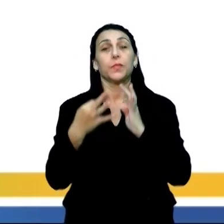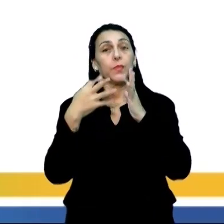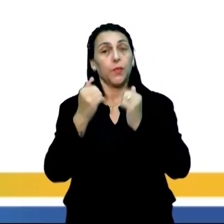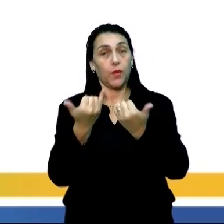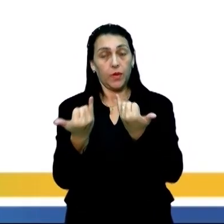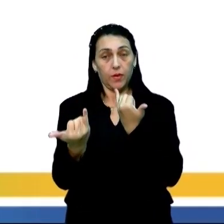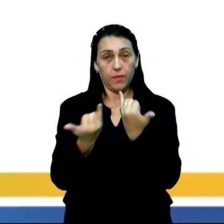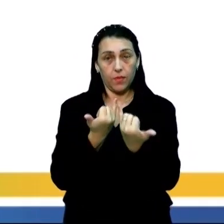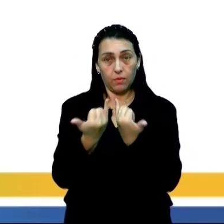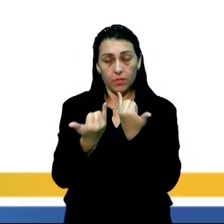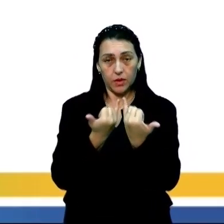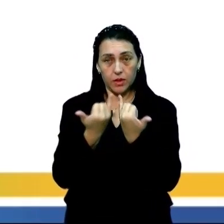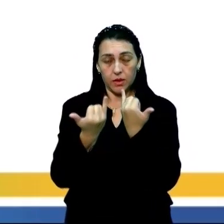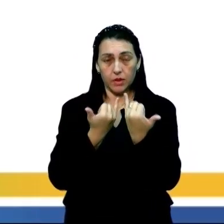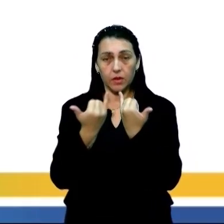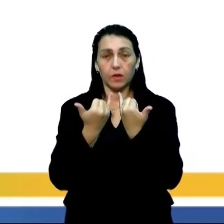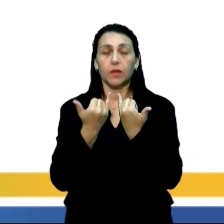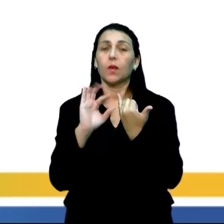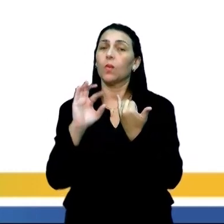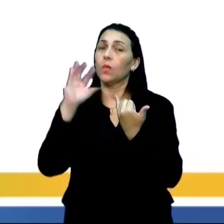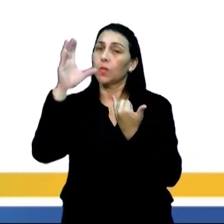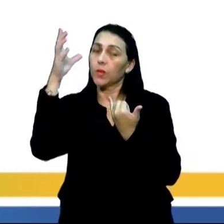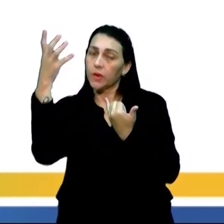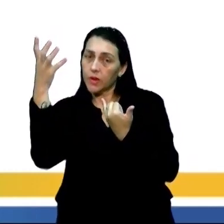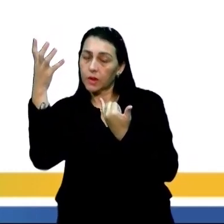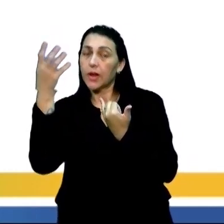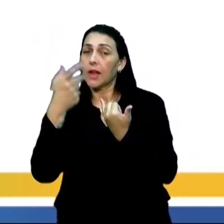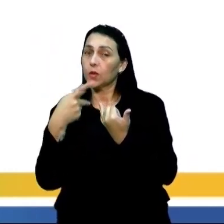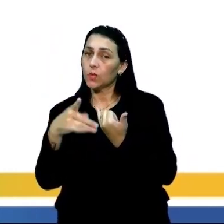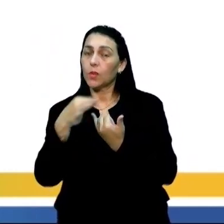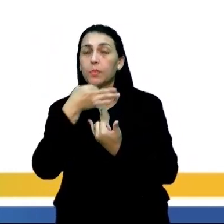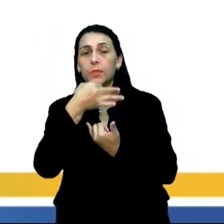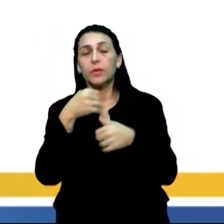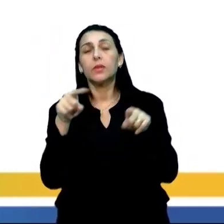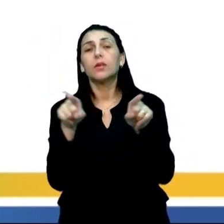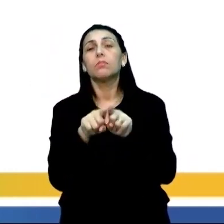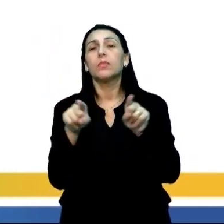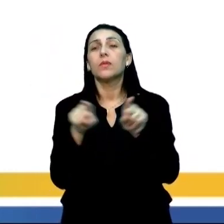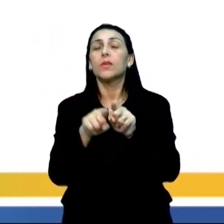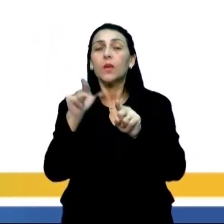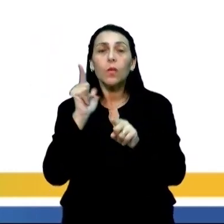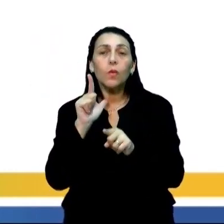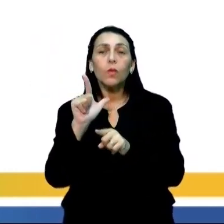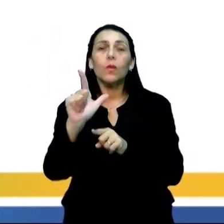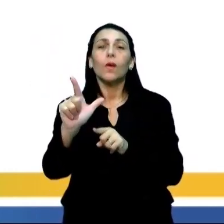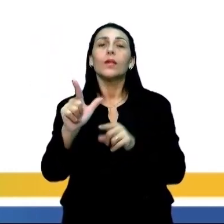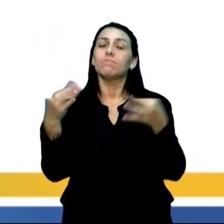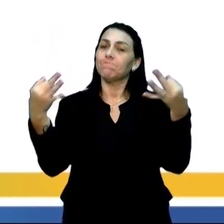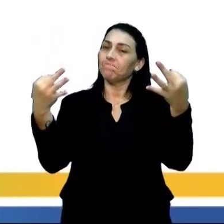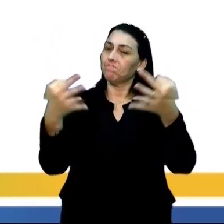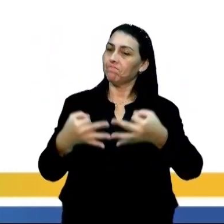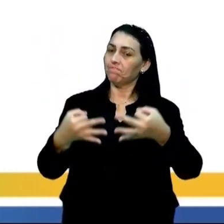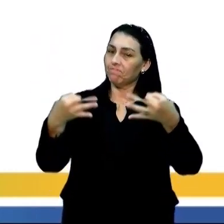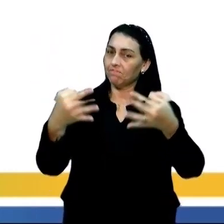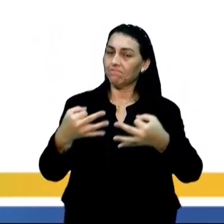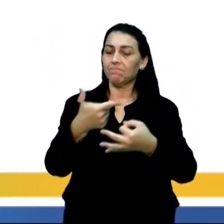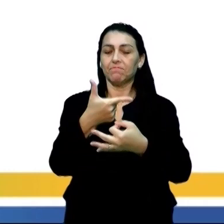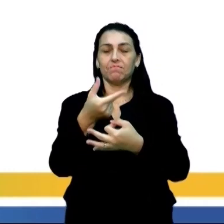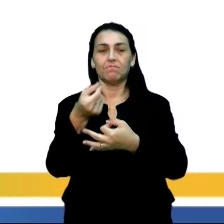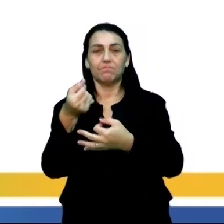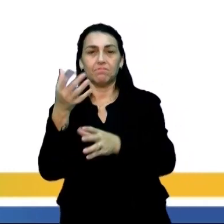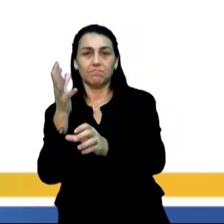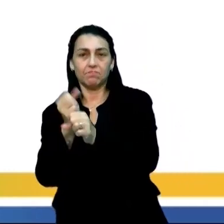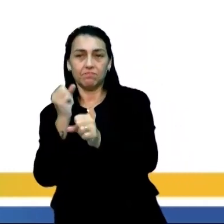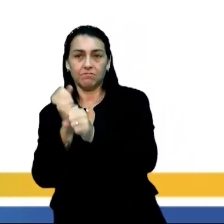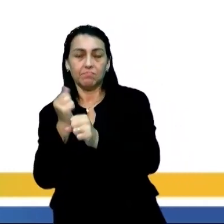as informações, todos os fatos, inclusive a sua opinião, você alcança aí a excelência dos 200 pontos,